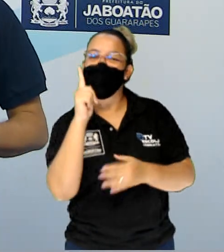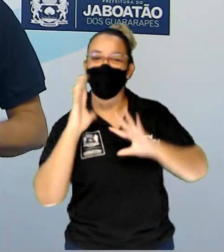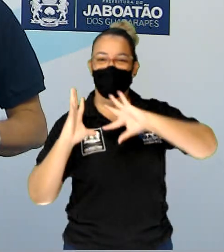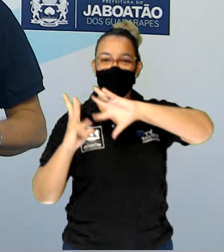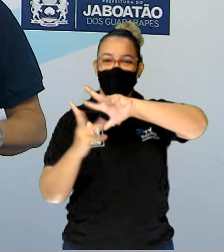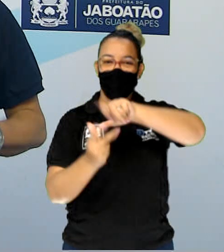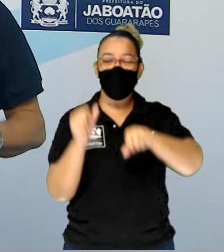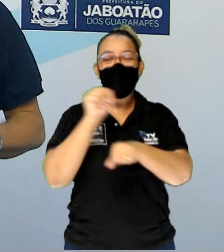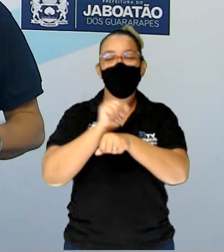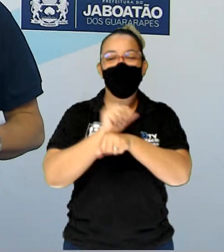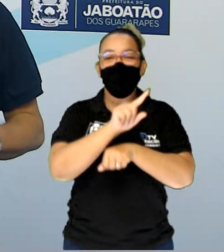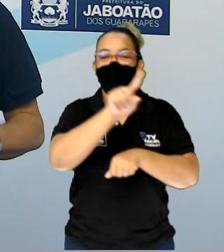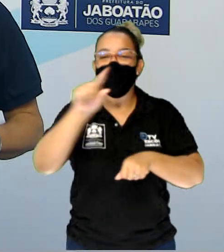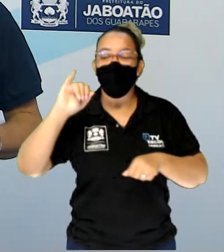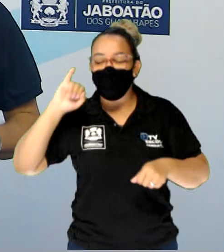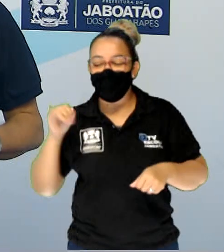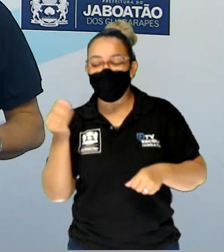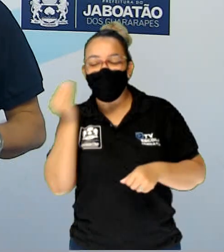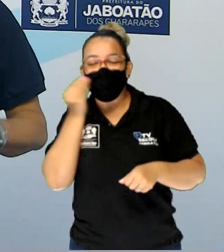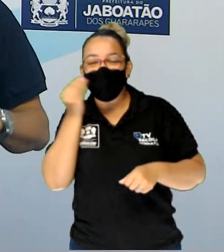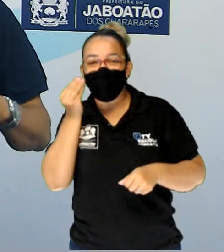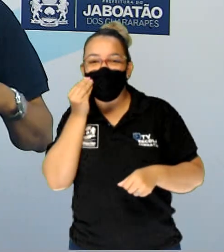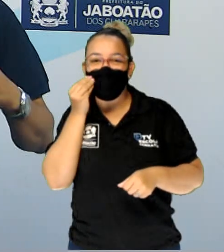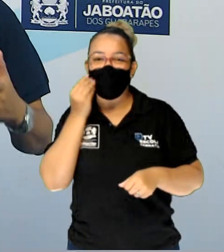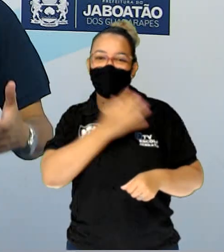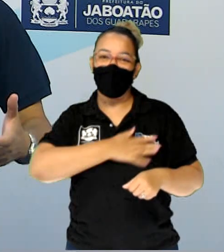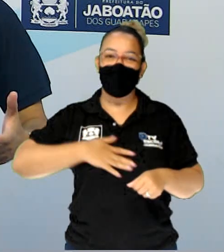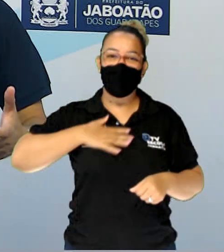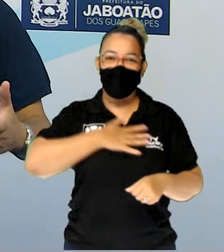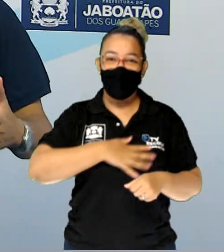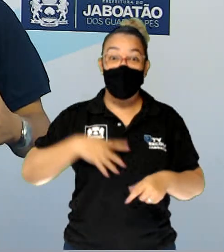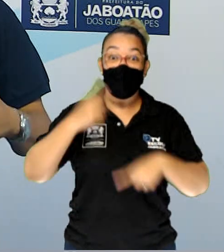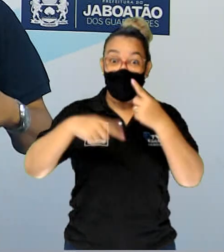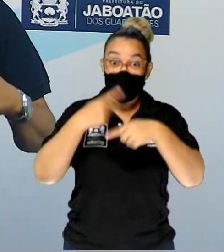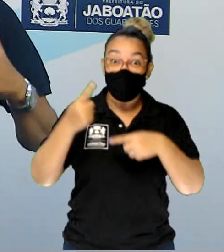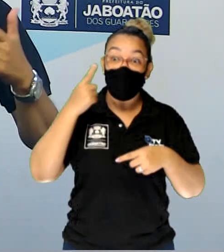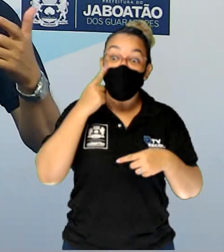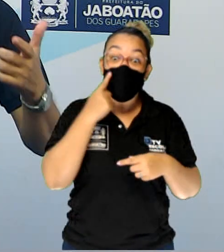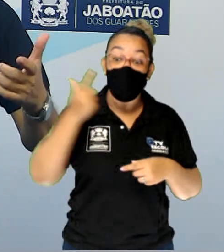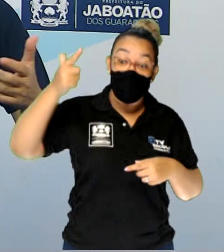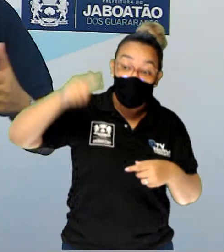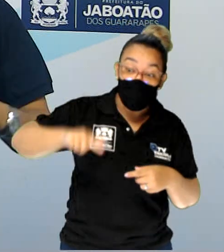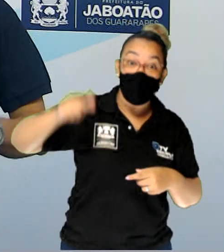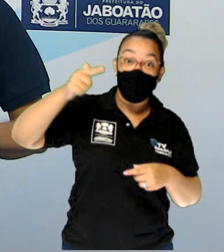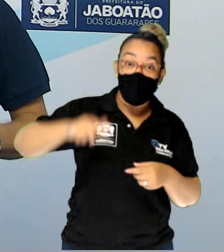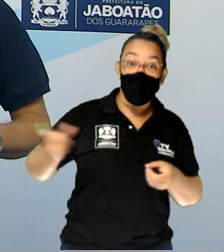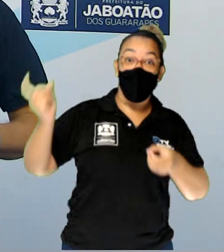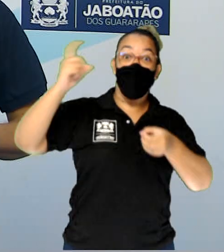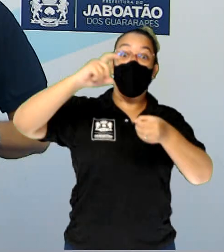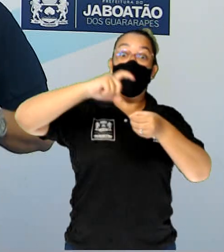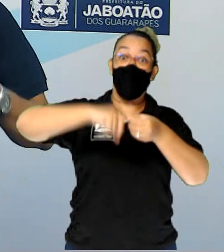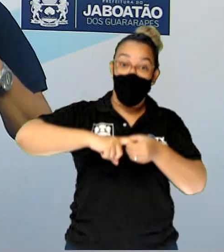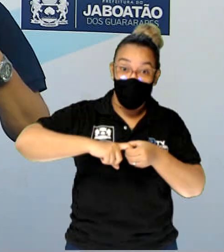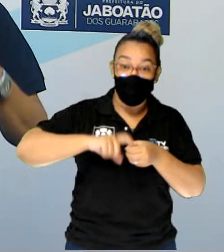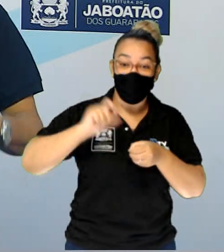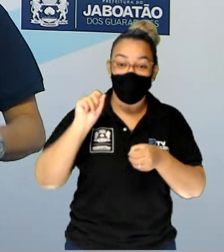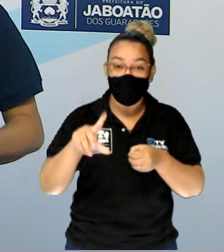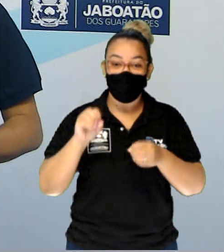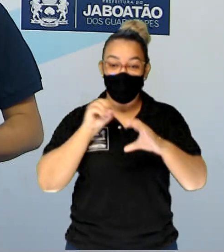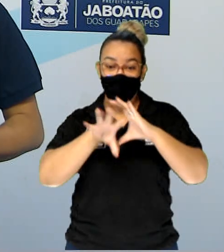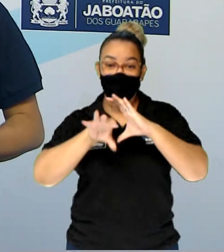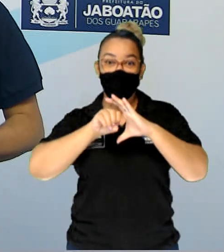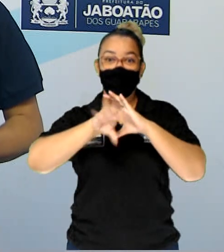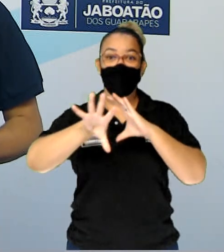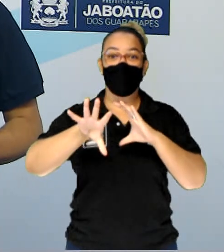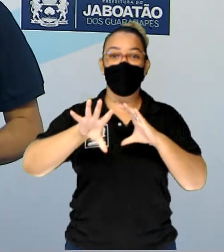mas espero que vocês tenham aproveitado bem e revejam essas aulas, voltem lá, dá o seu link, compartilha,